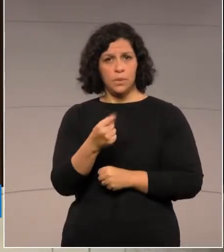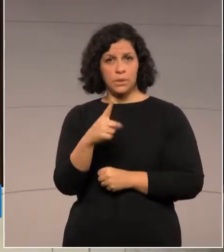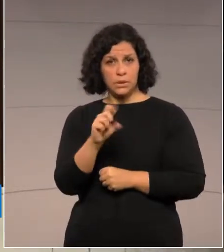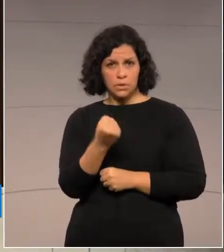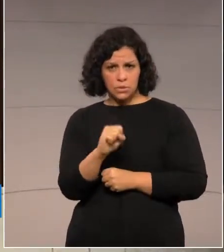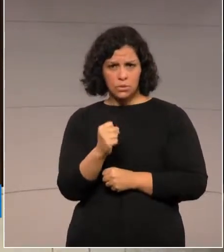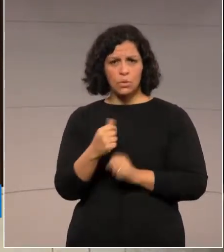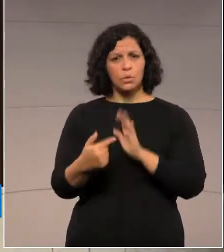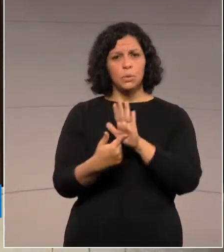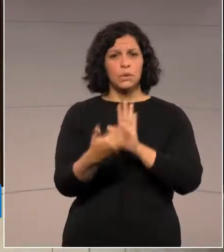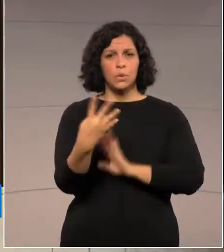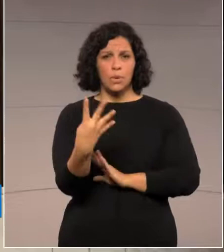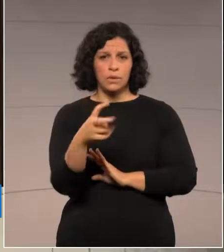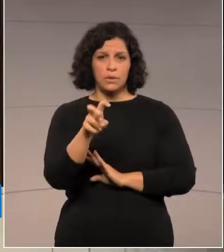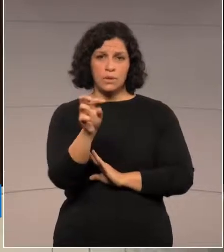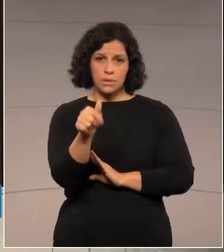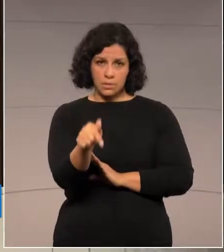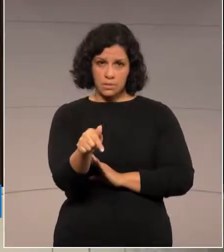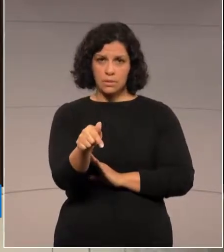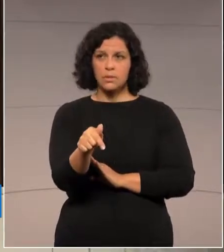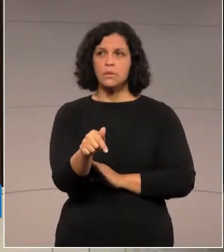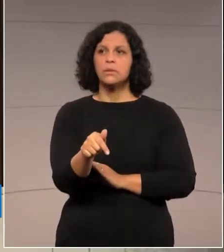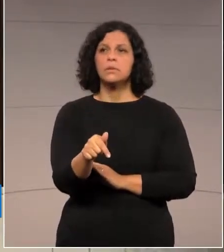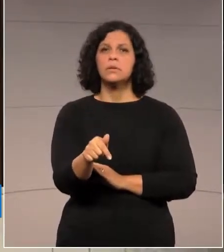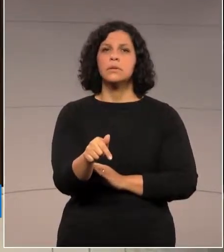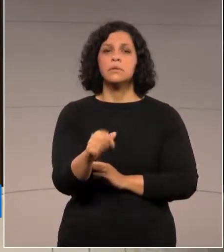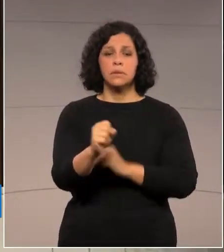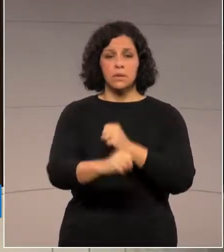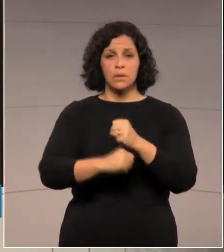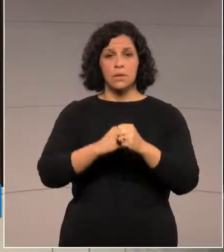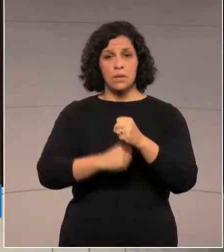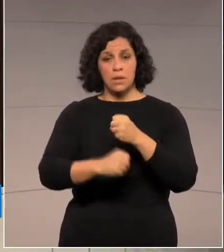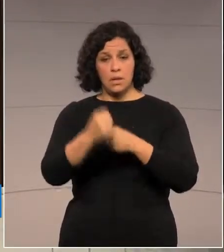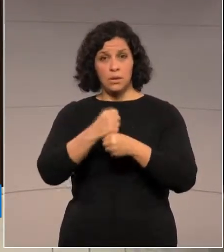457 de 2018.